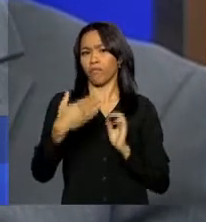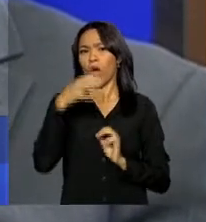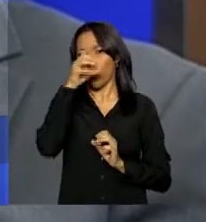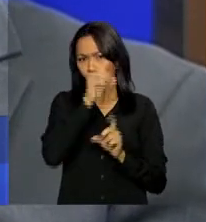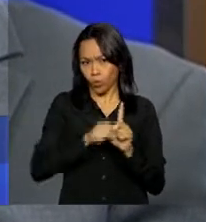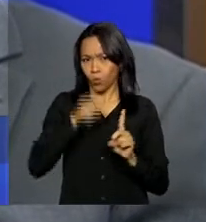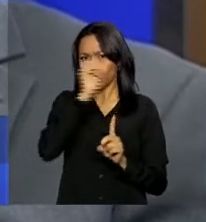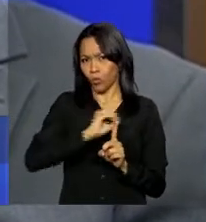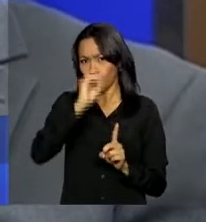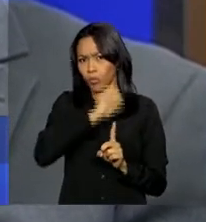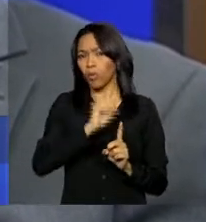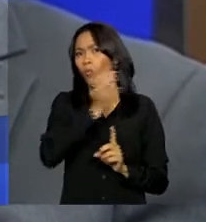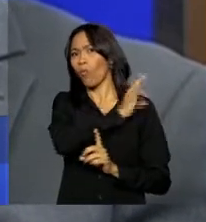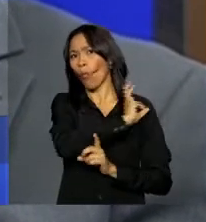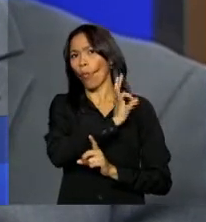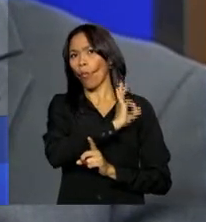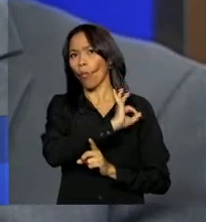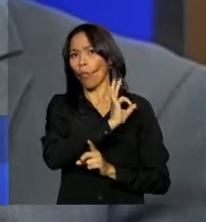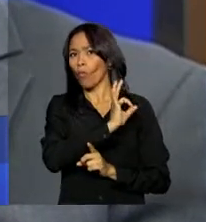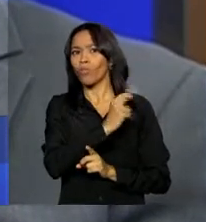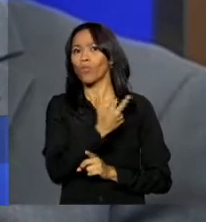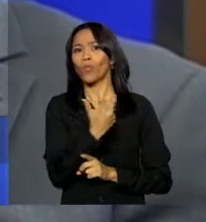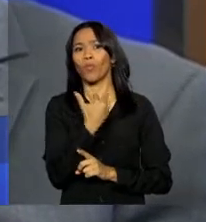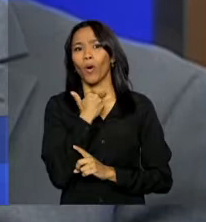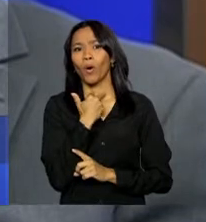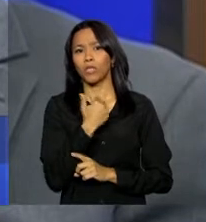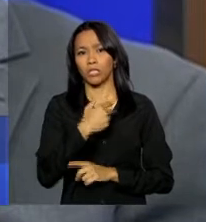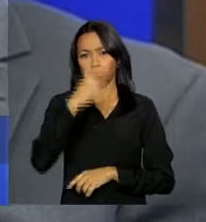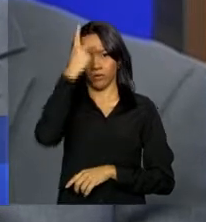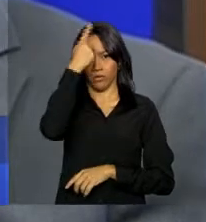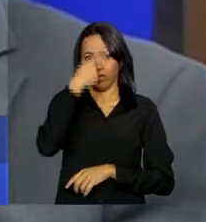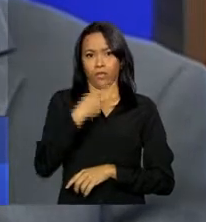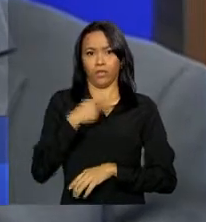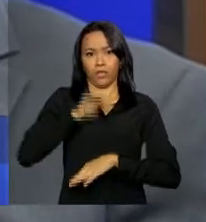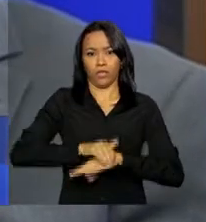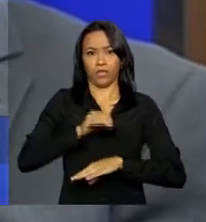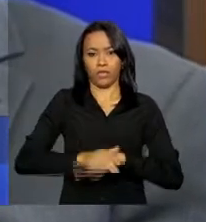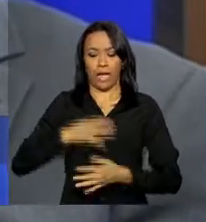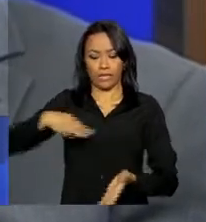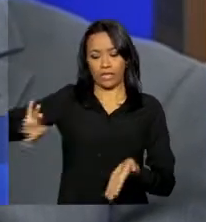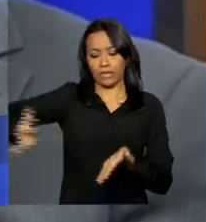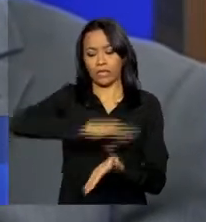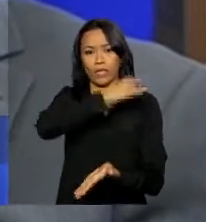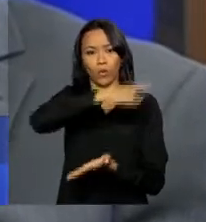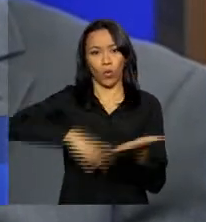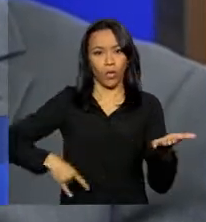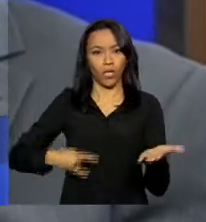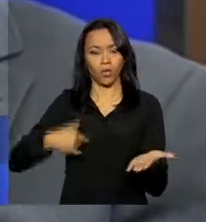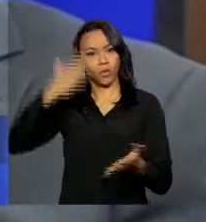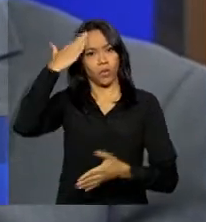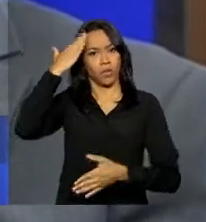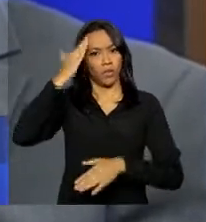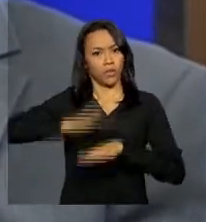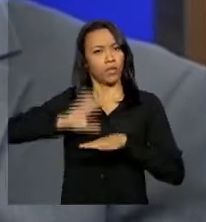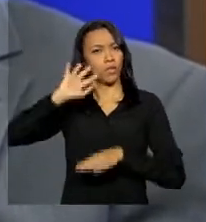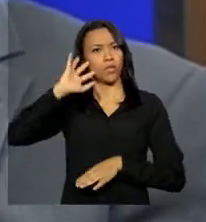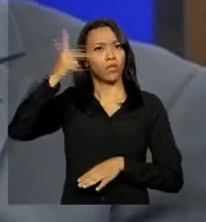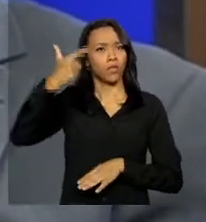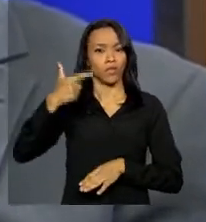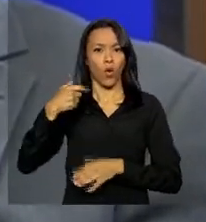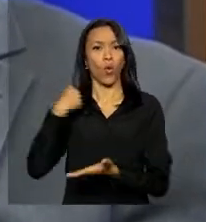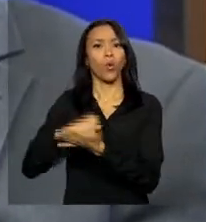administradores e gestores pode mais individualmente assinar documentos, tomar decisões, fazer